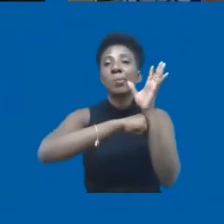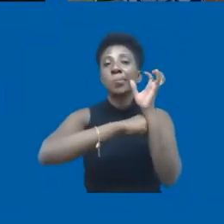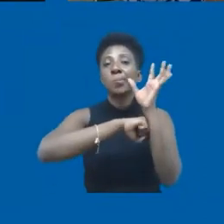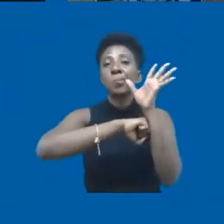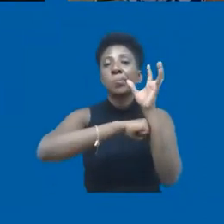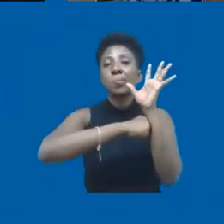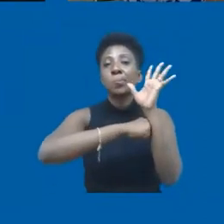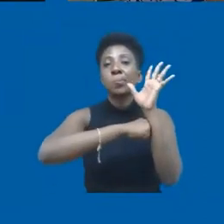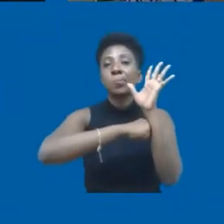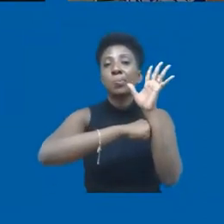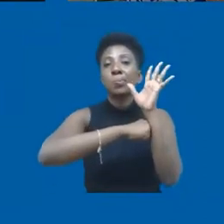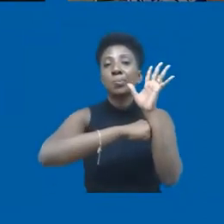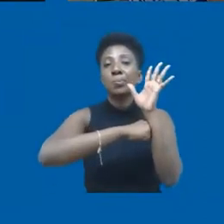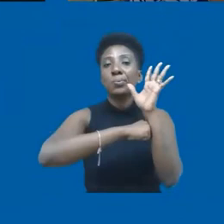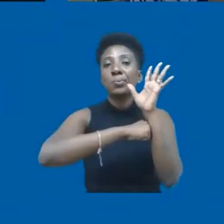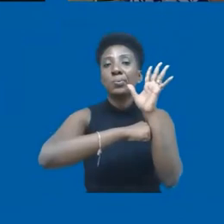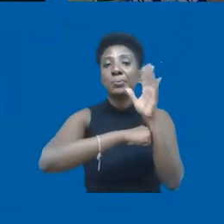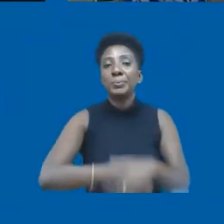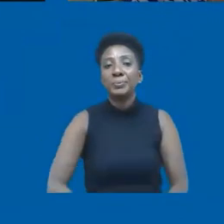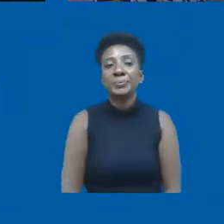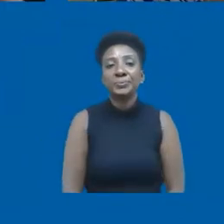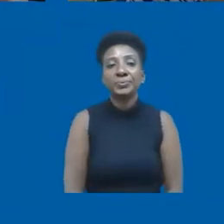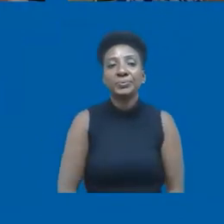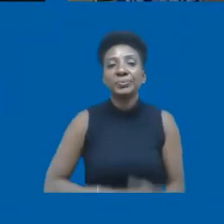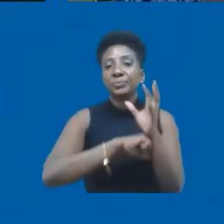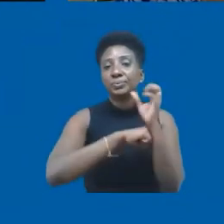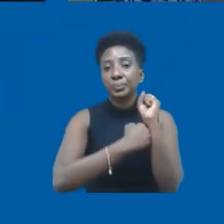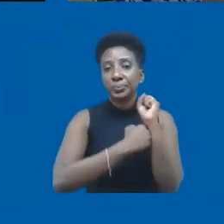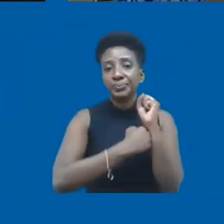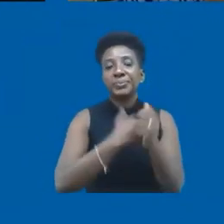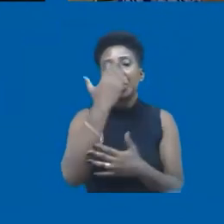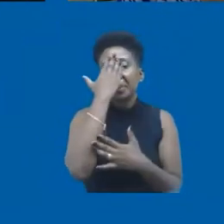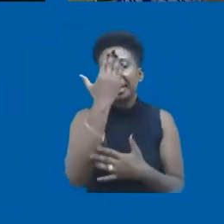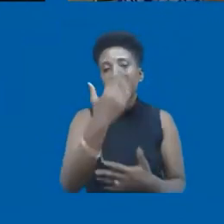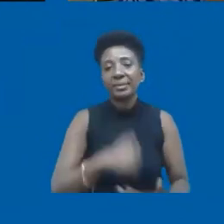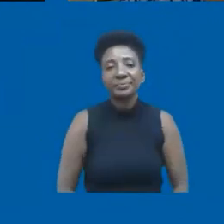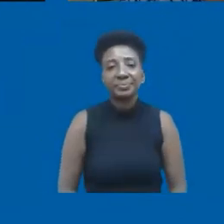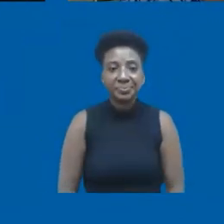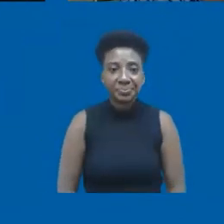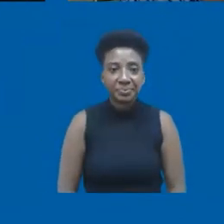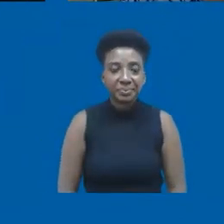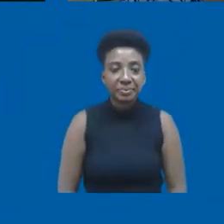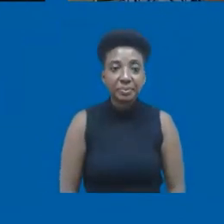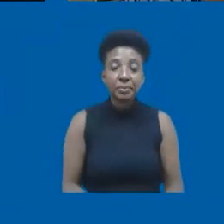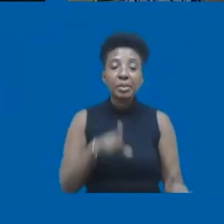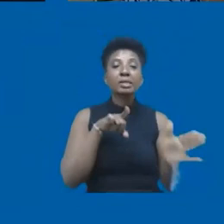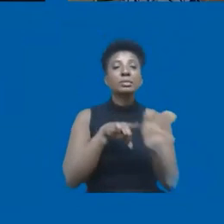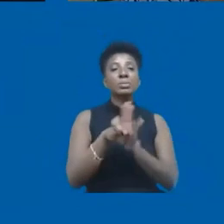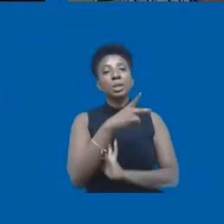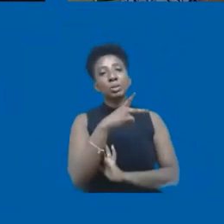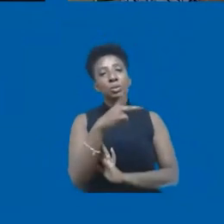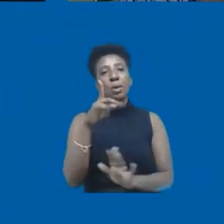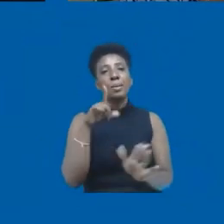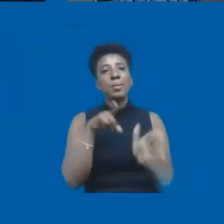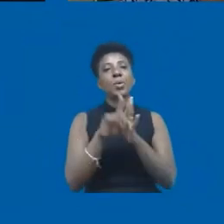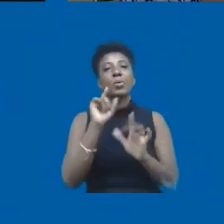no headset. o microfone aqui. Pronto. Obrigado, Renê. Renê, respondendo a tua pergunta,